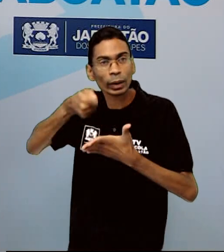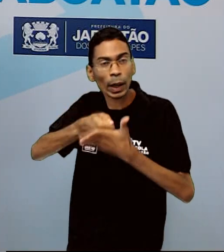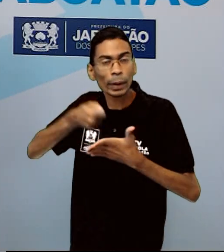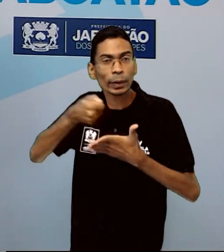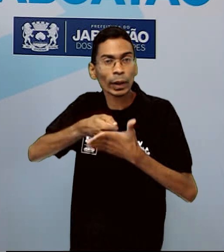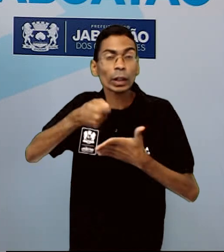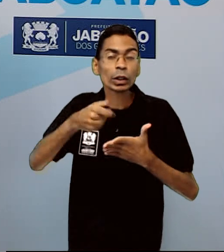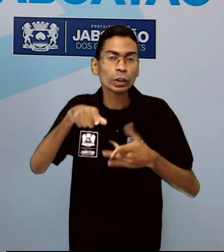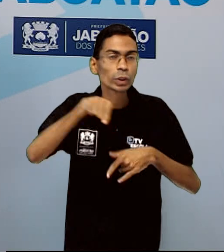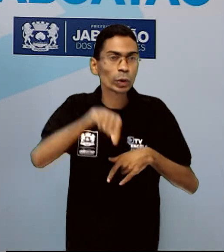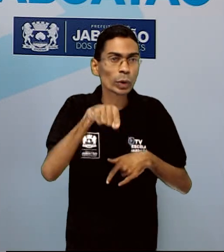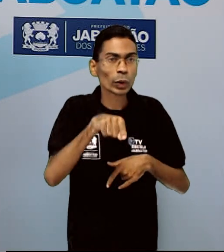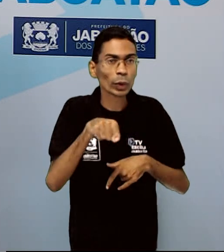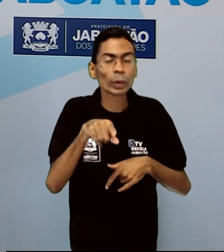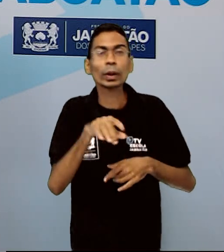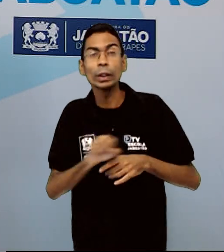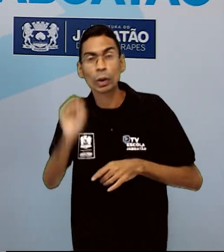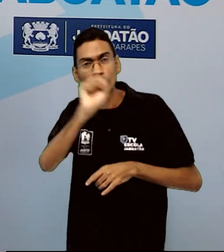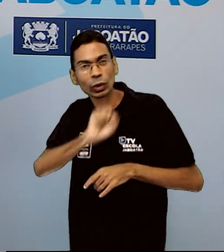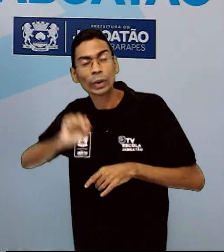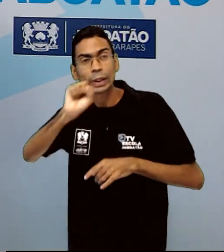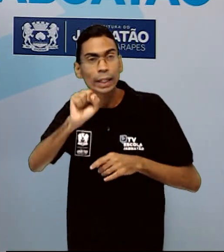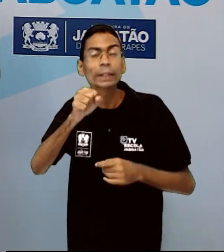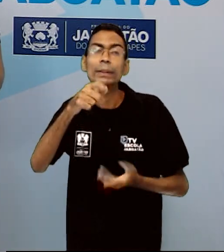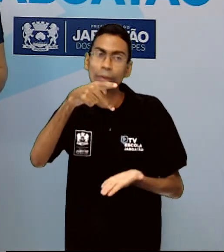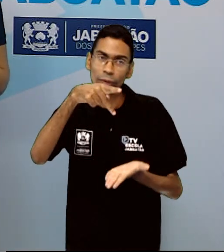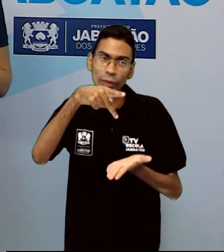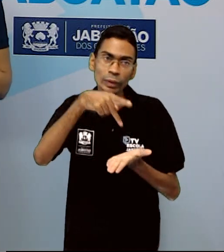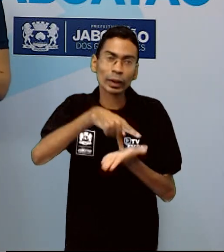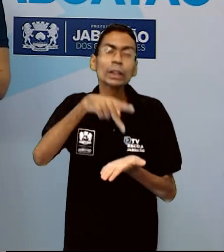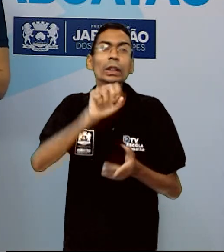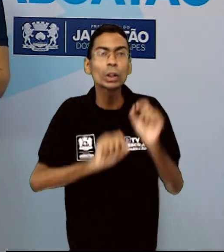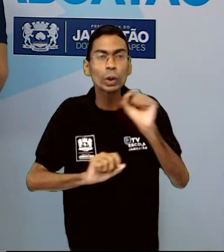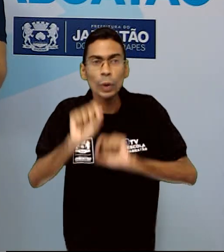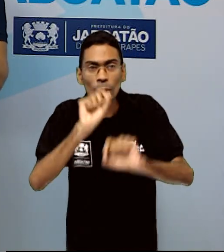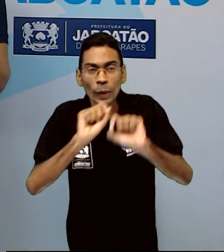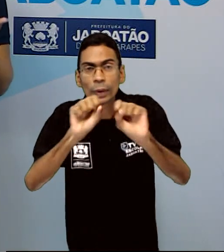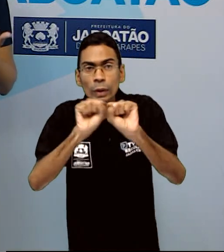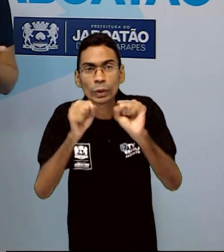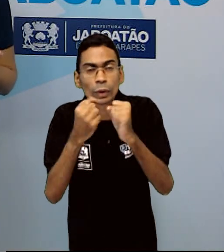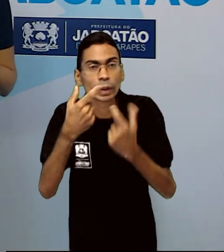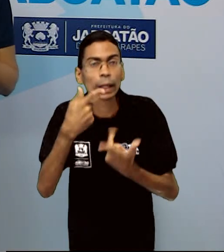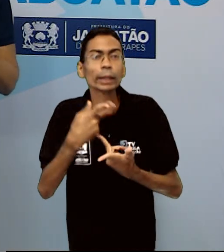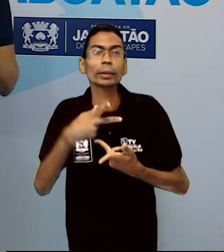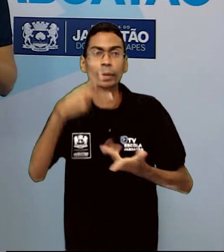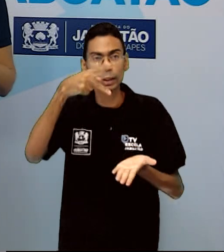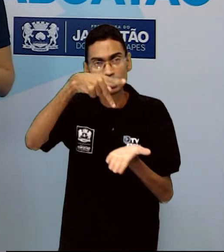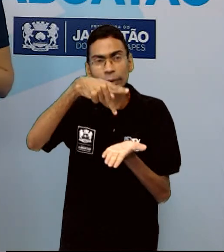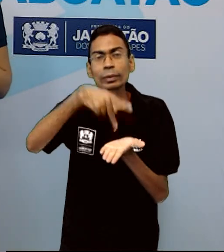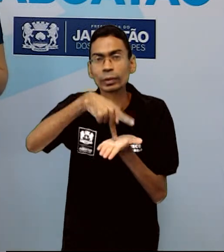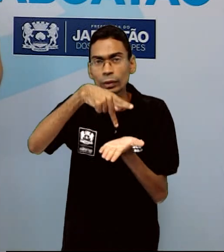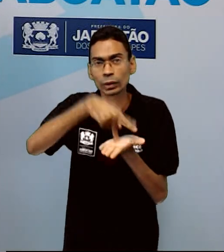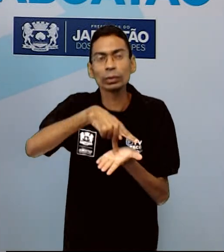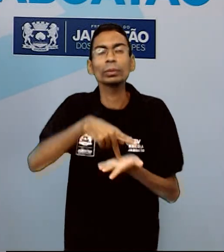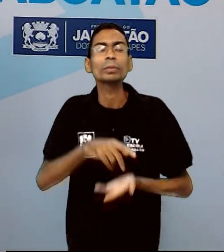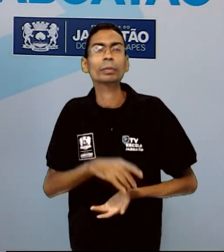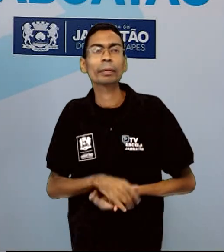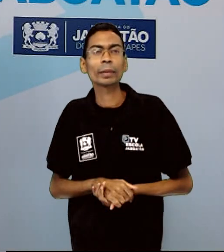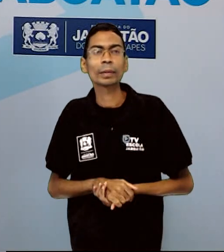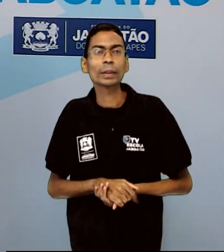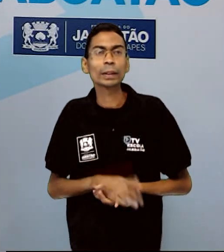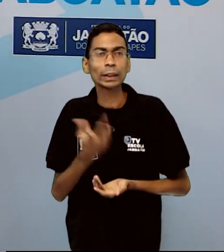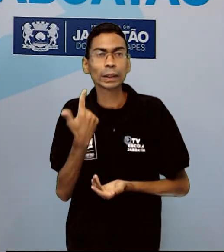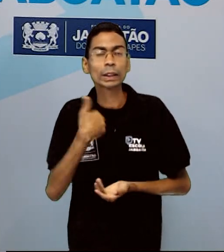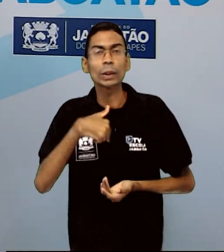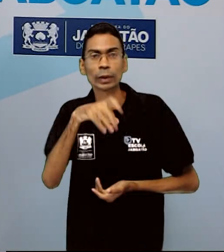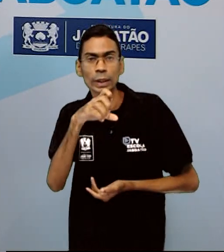mais justa. Então, conhecidas como Revolução Francesa, essas lutas ocorreram entre